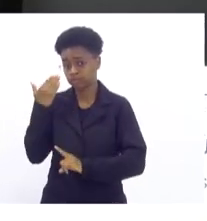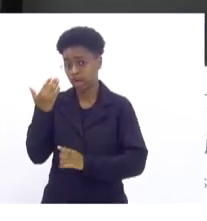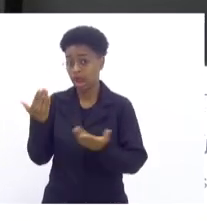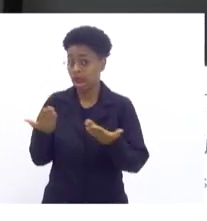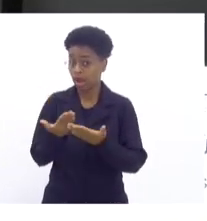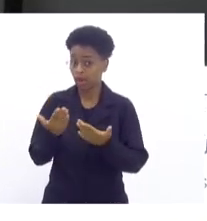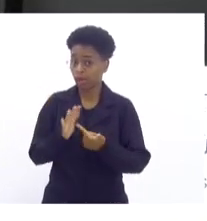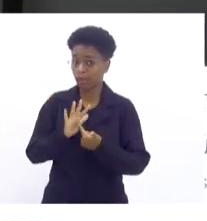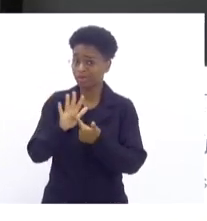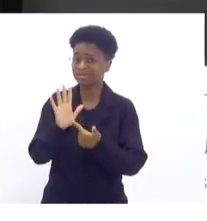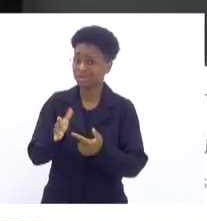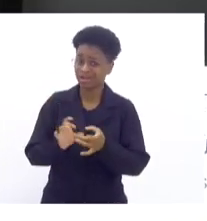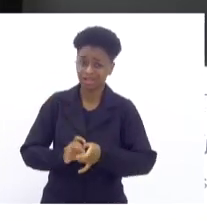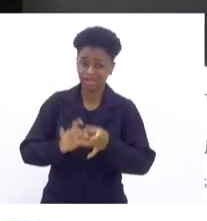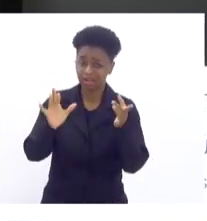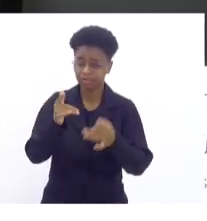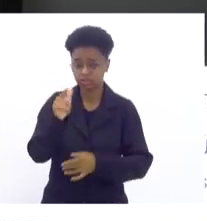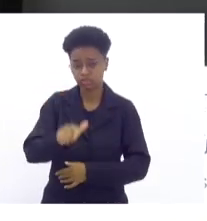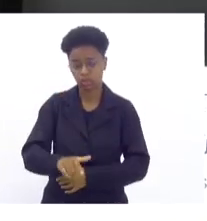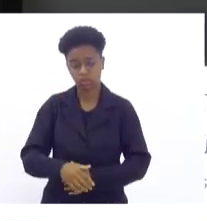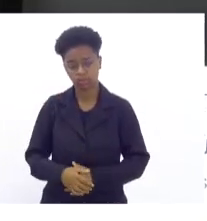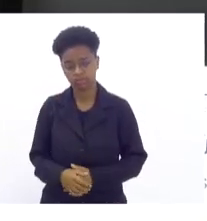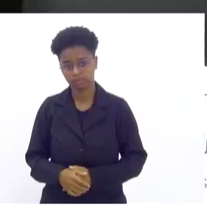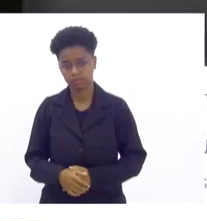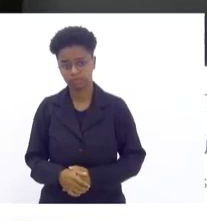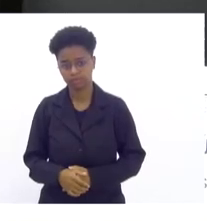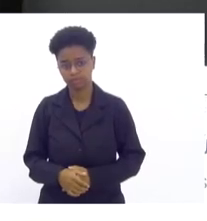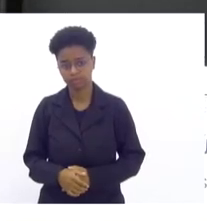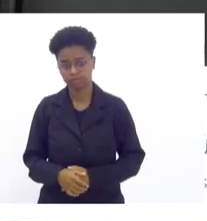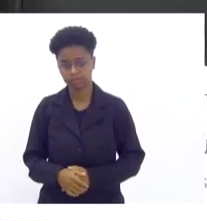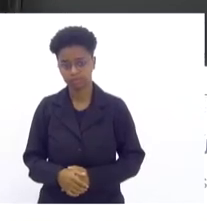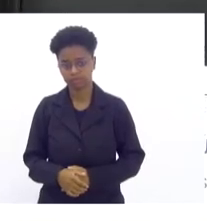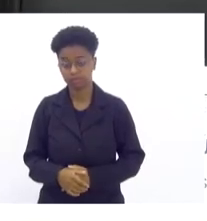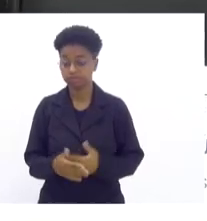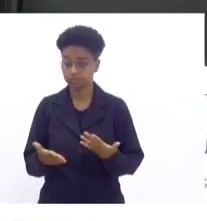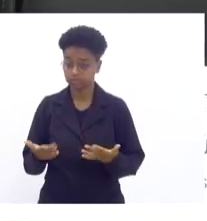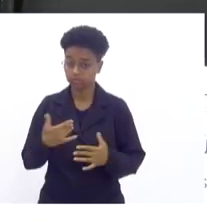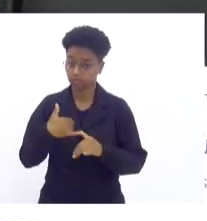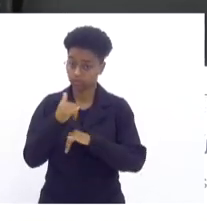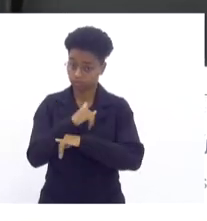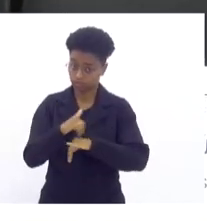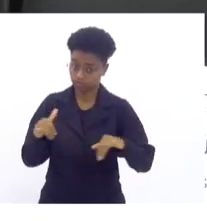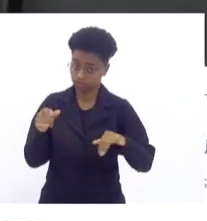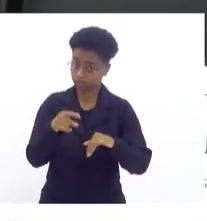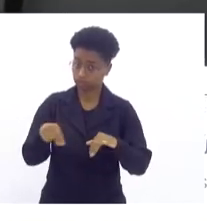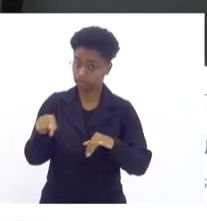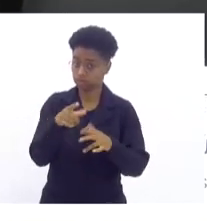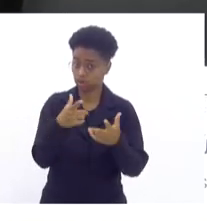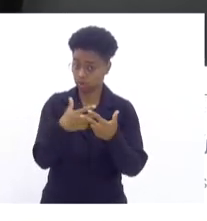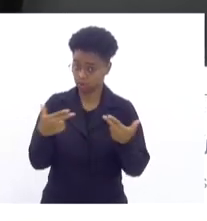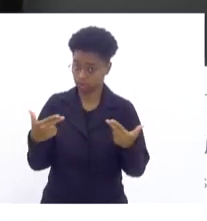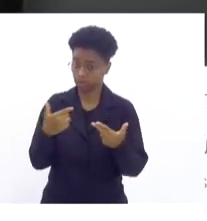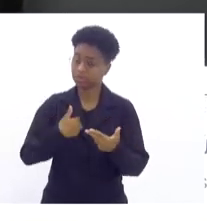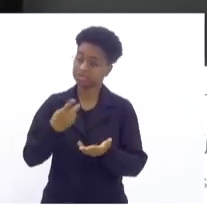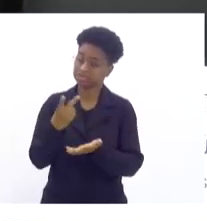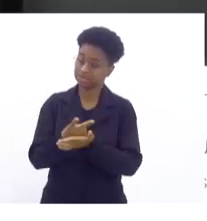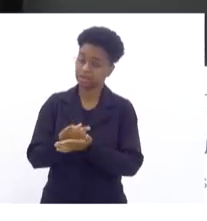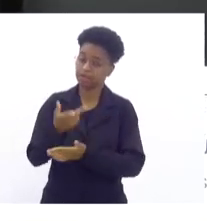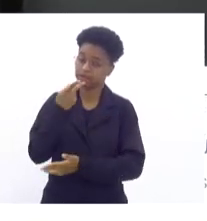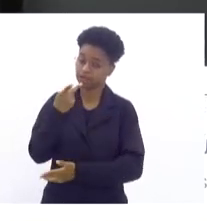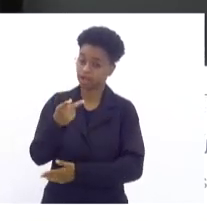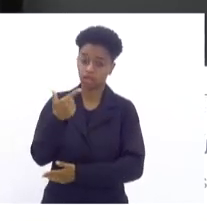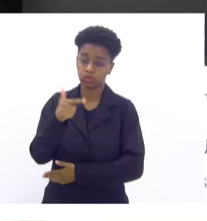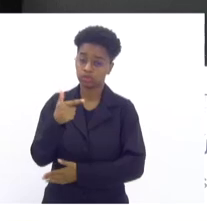policiais, os menores já estão soltos. Vou dizer para vocês aqui uma coisa que eu sempre uso essa fala que não existe